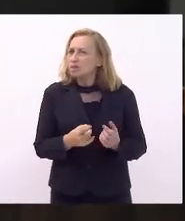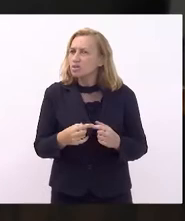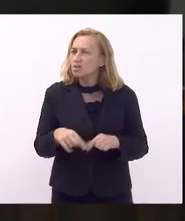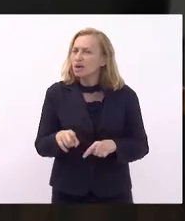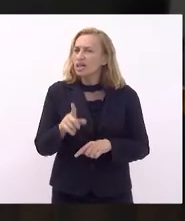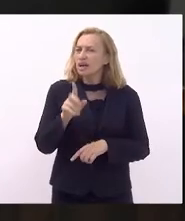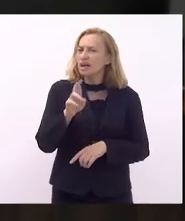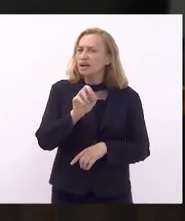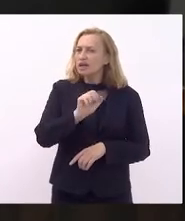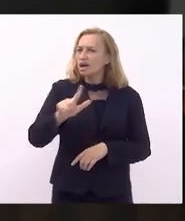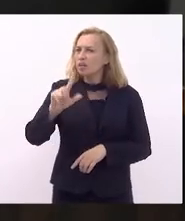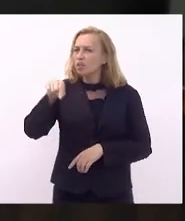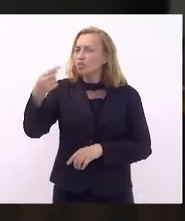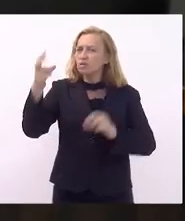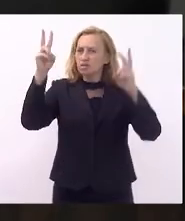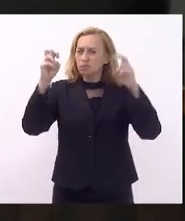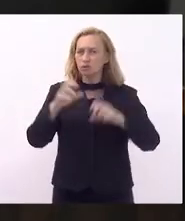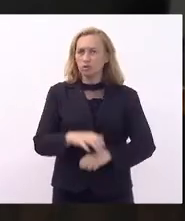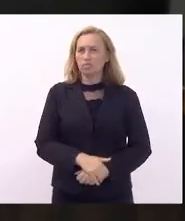renal e das outras providências.